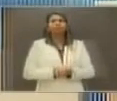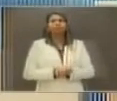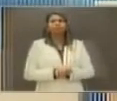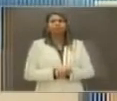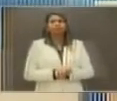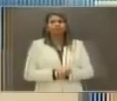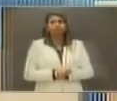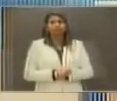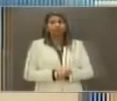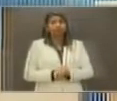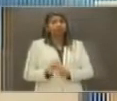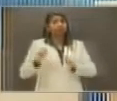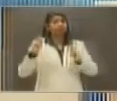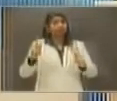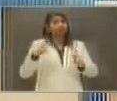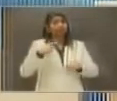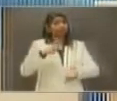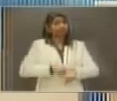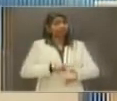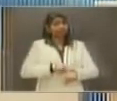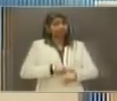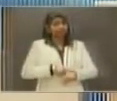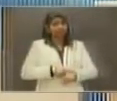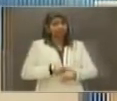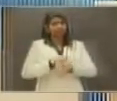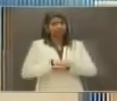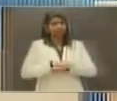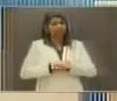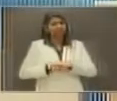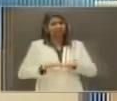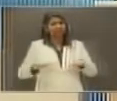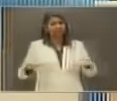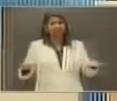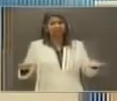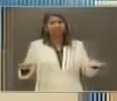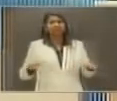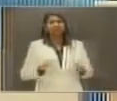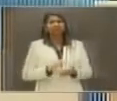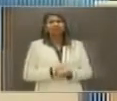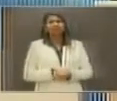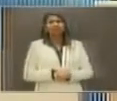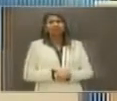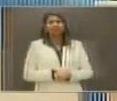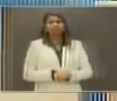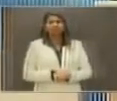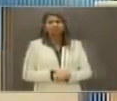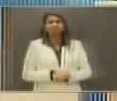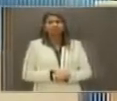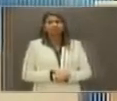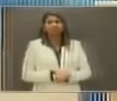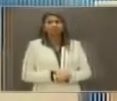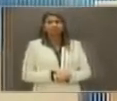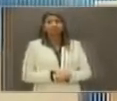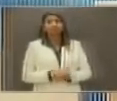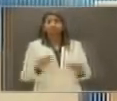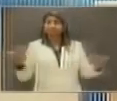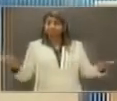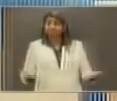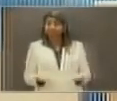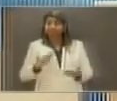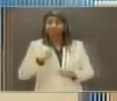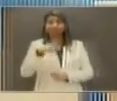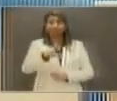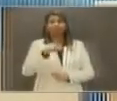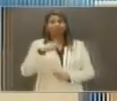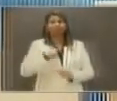Ok, o tempo esgotado, tempo esgotado, senhor. Nós agora, conforme definido em sorteio no início do segundo